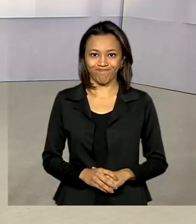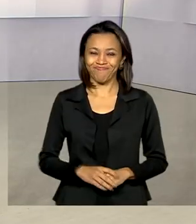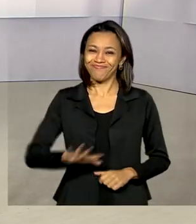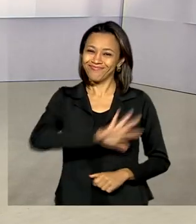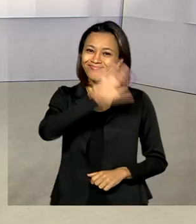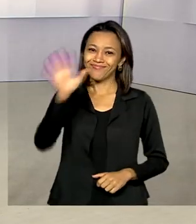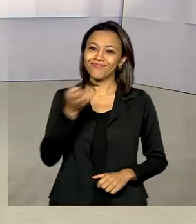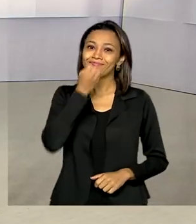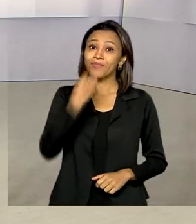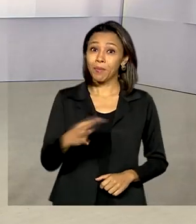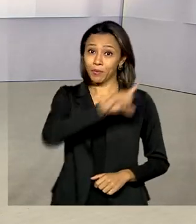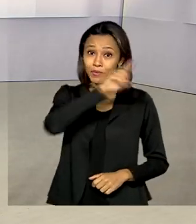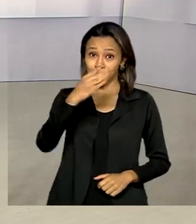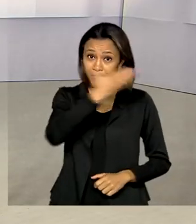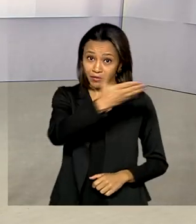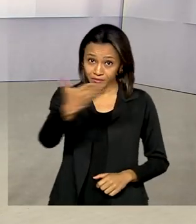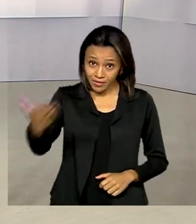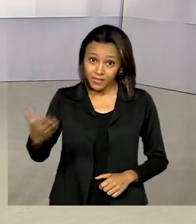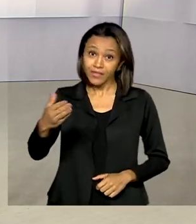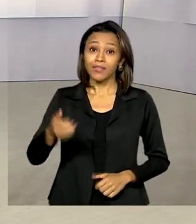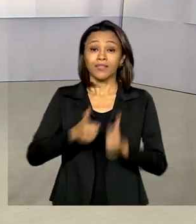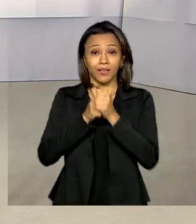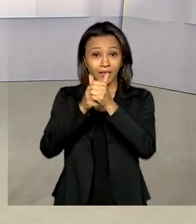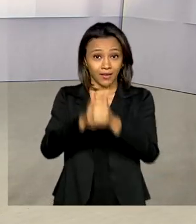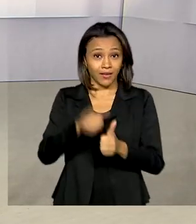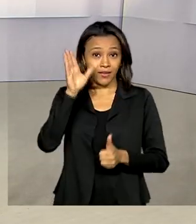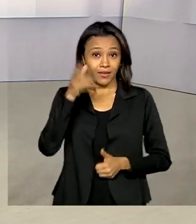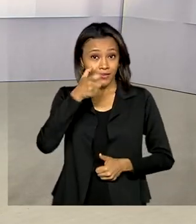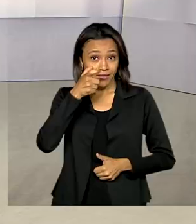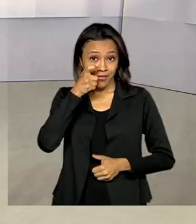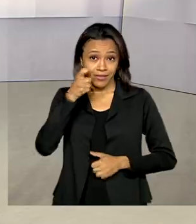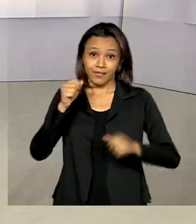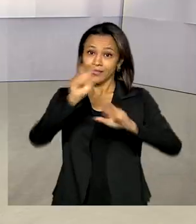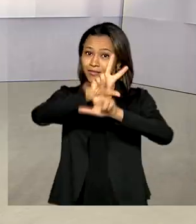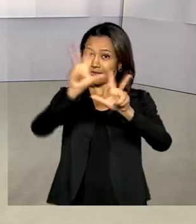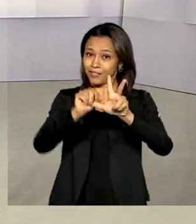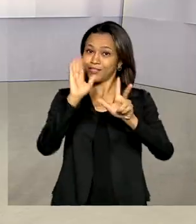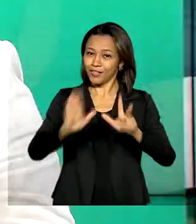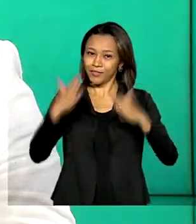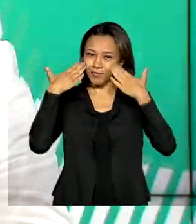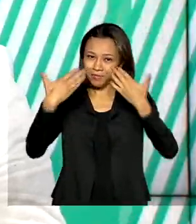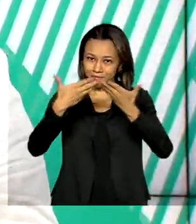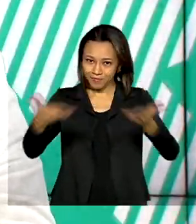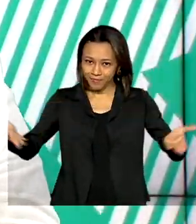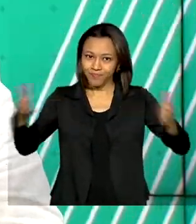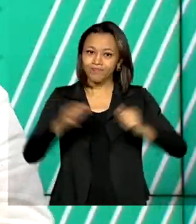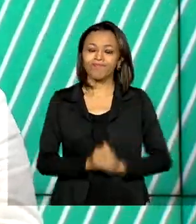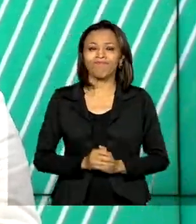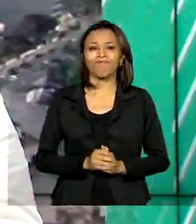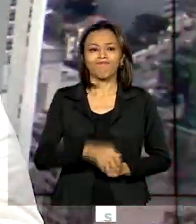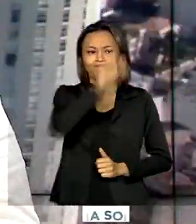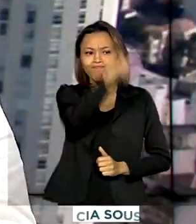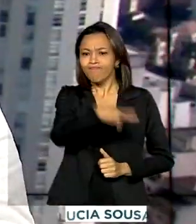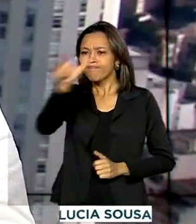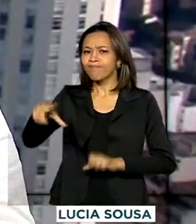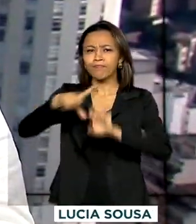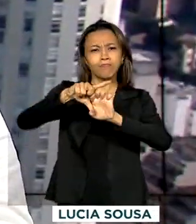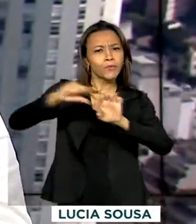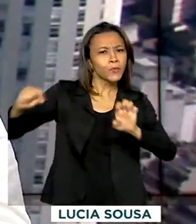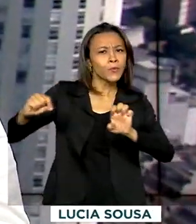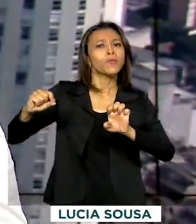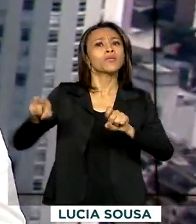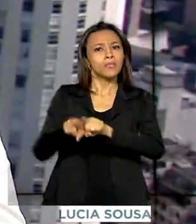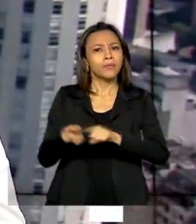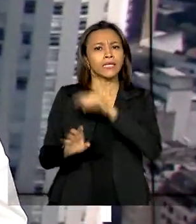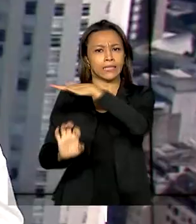Olá, bom dia para você que acompanha a TV Brasil, já estamos no ar com o governo agora. Micro empreendedores individuais e